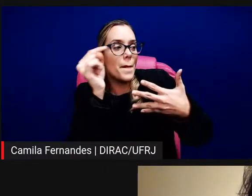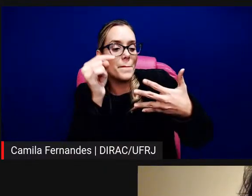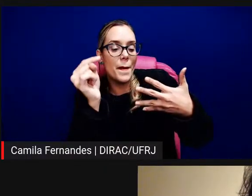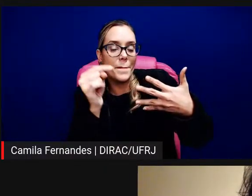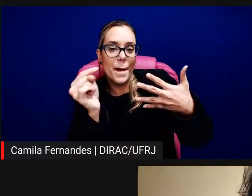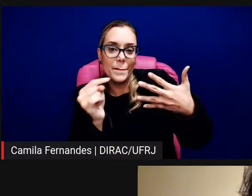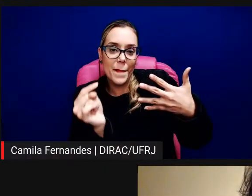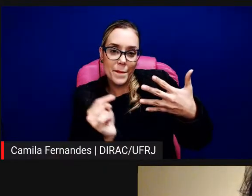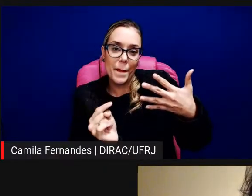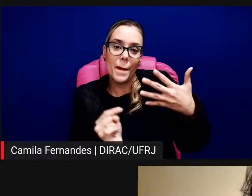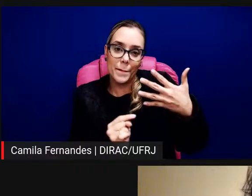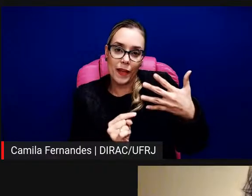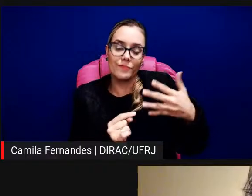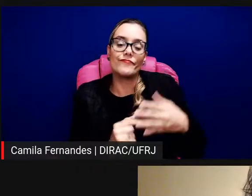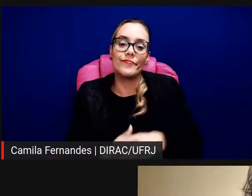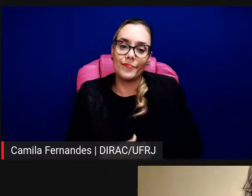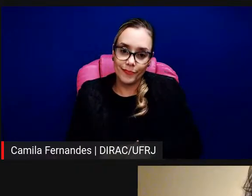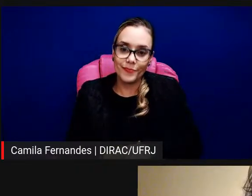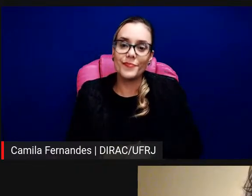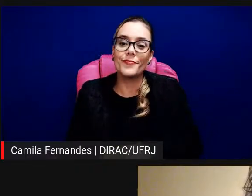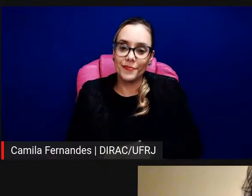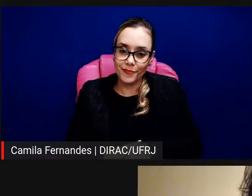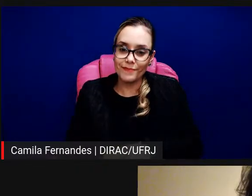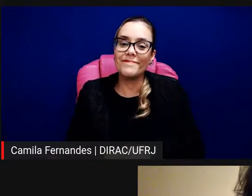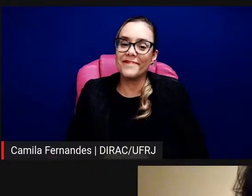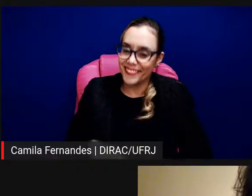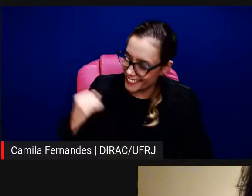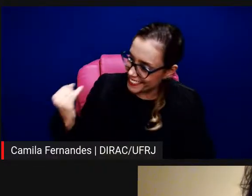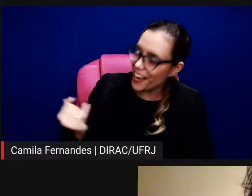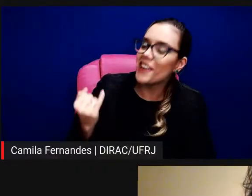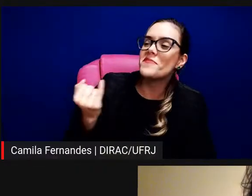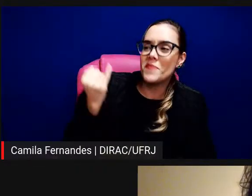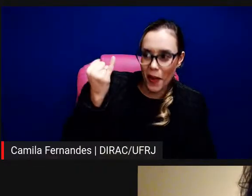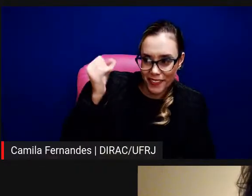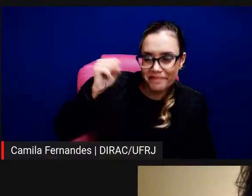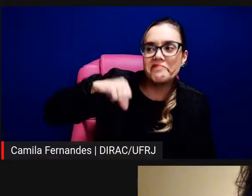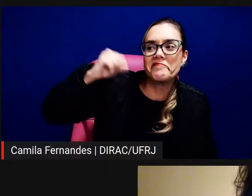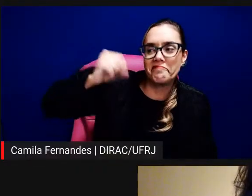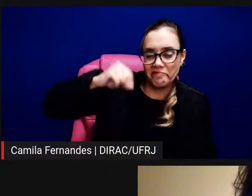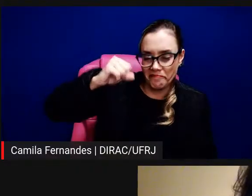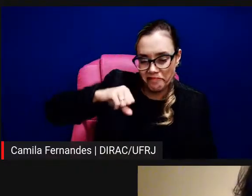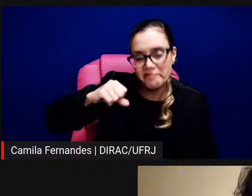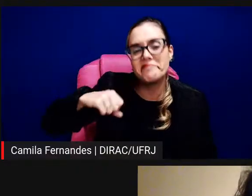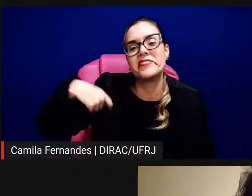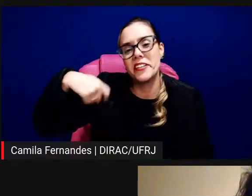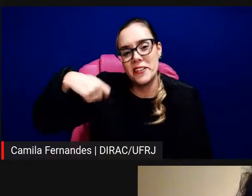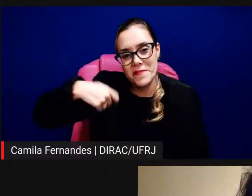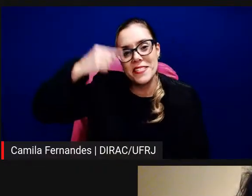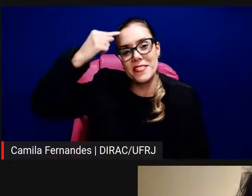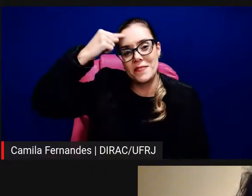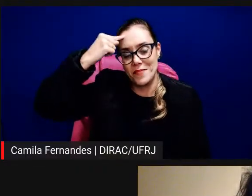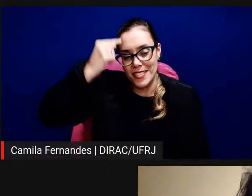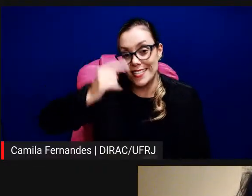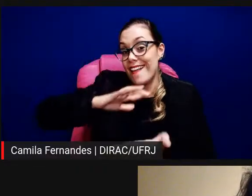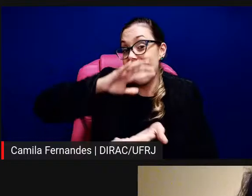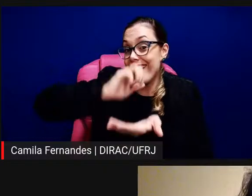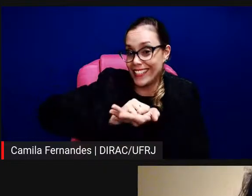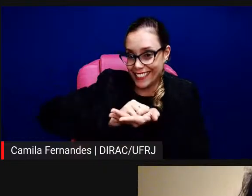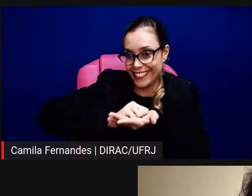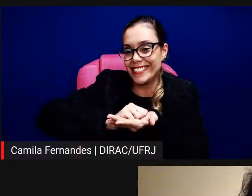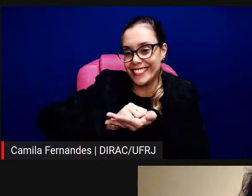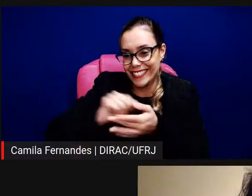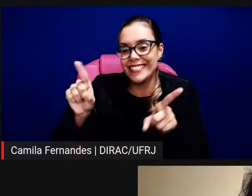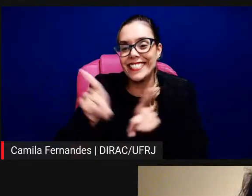Sim, é extremamente importante a gente pensar nesses registros, até porque foi uma das questões que estão